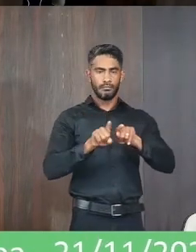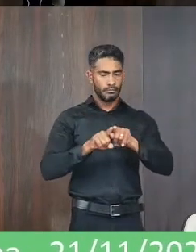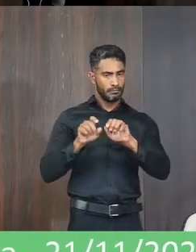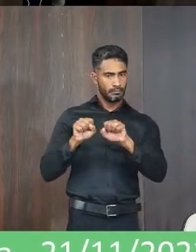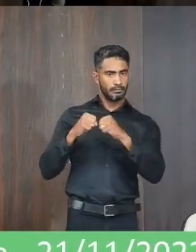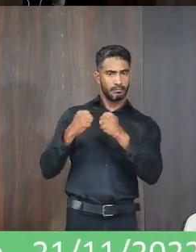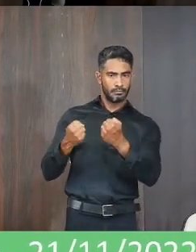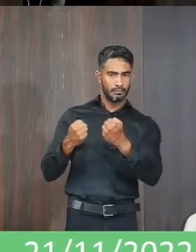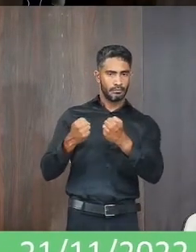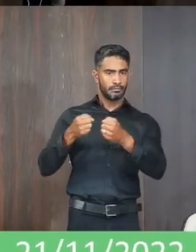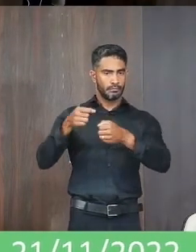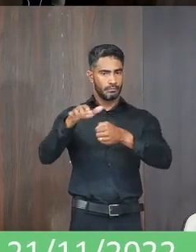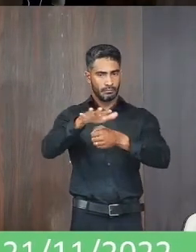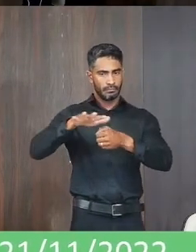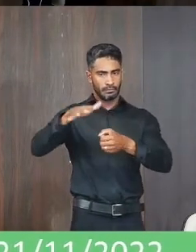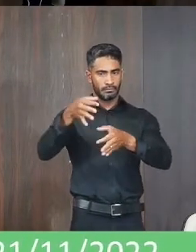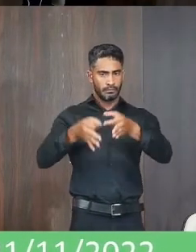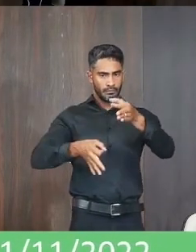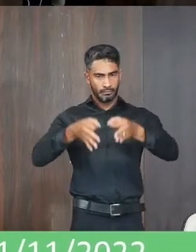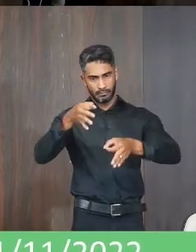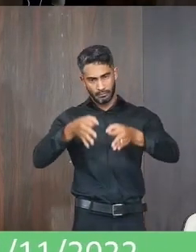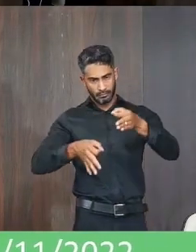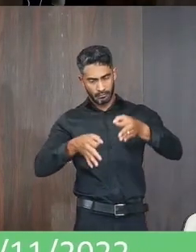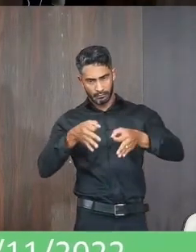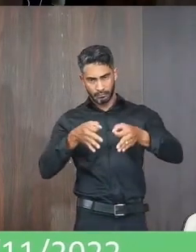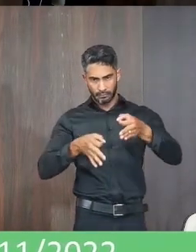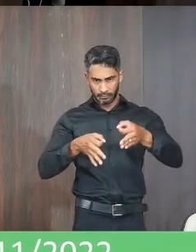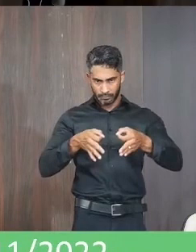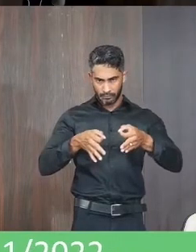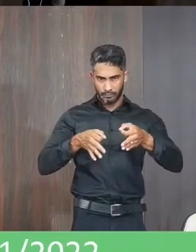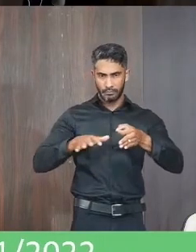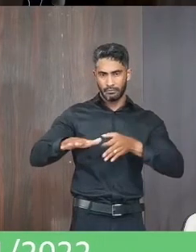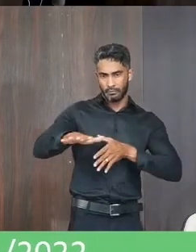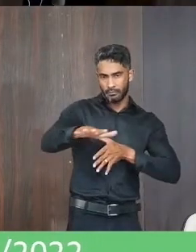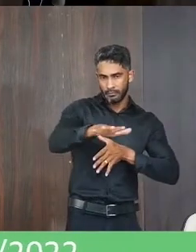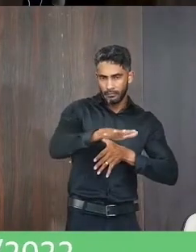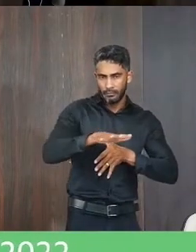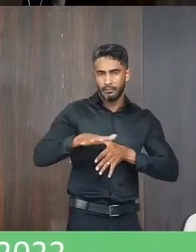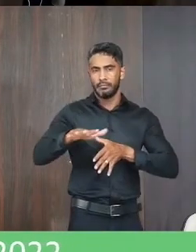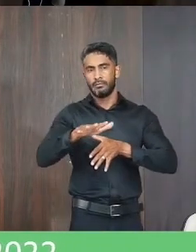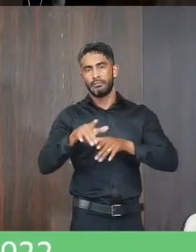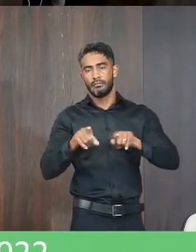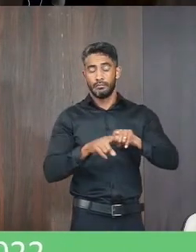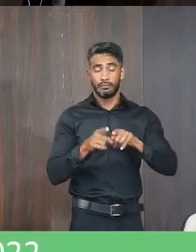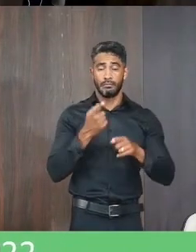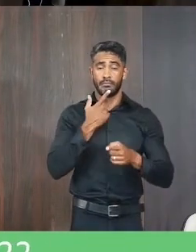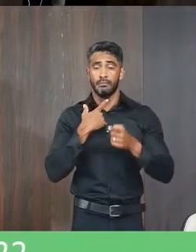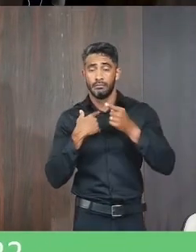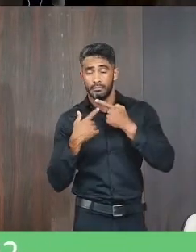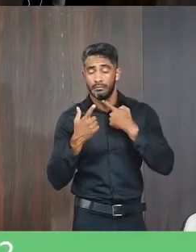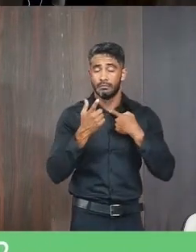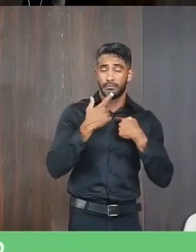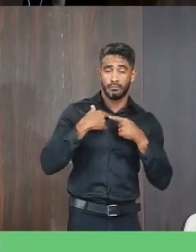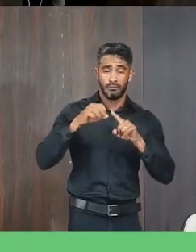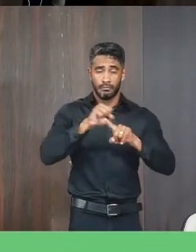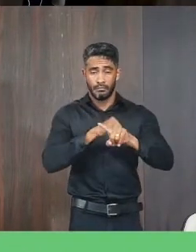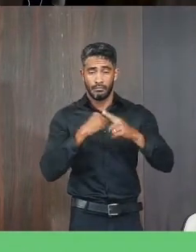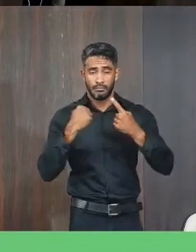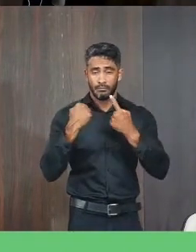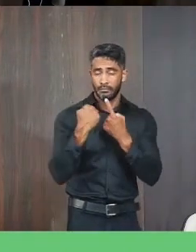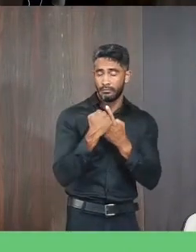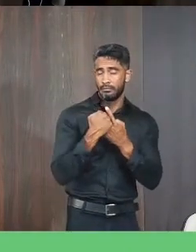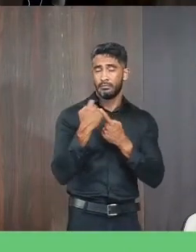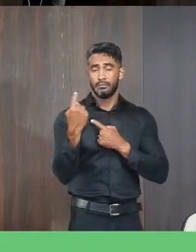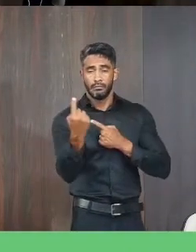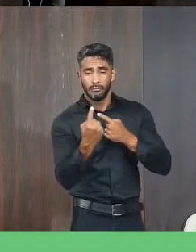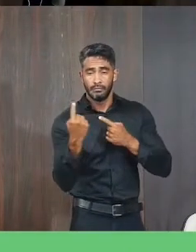da ordem jurídica, do regime democrático e dos interesses sociais individuais indispensáveis,